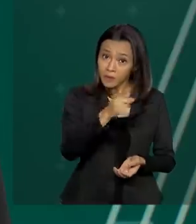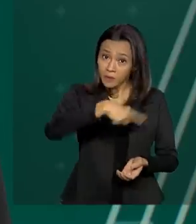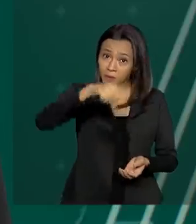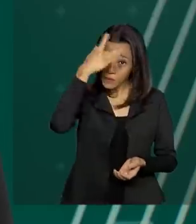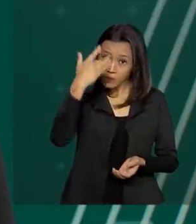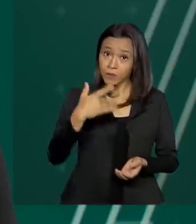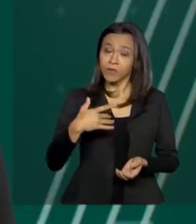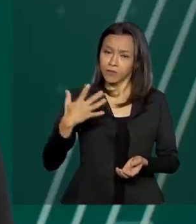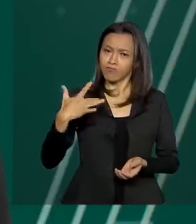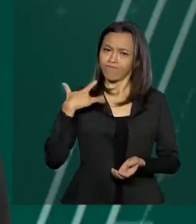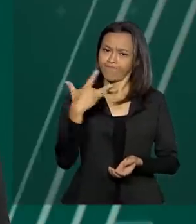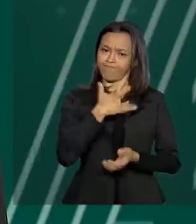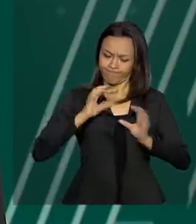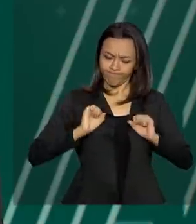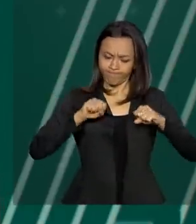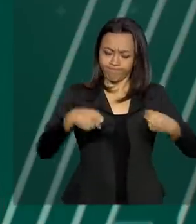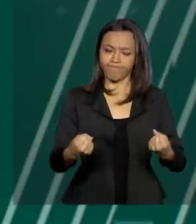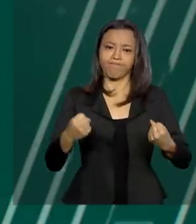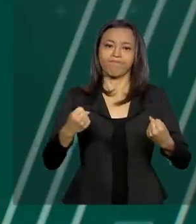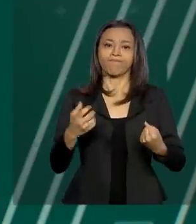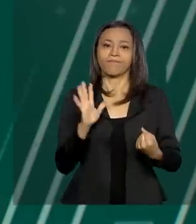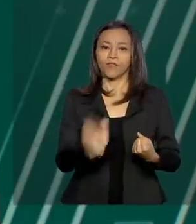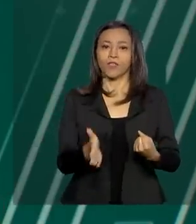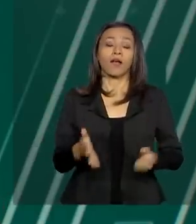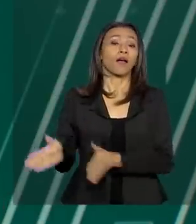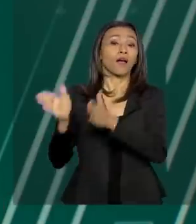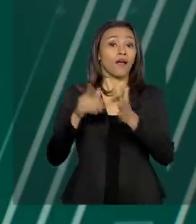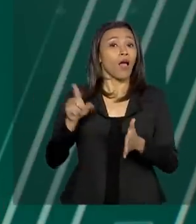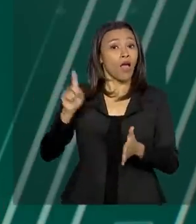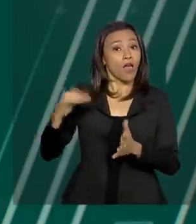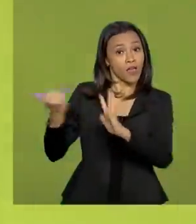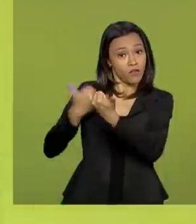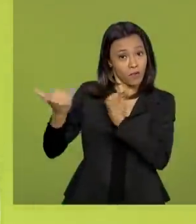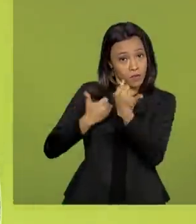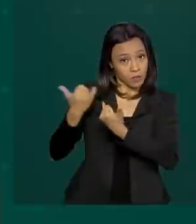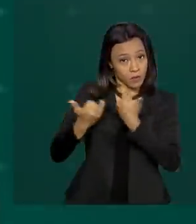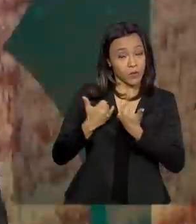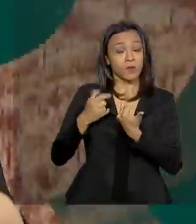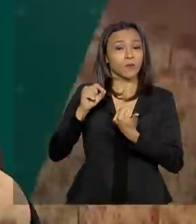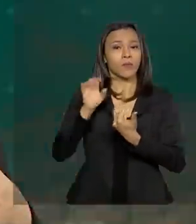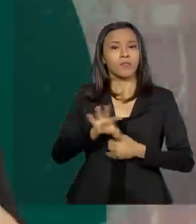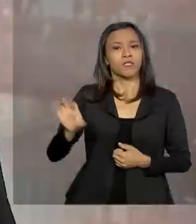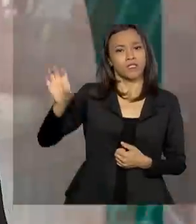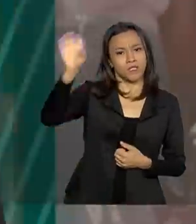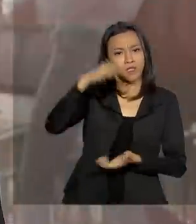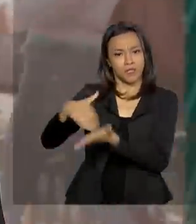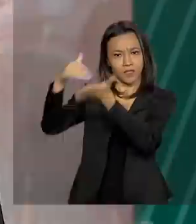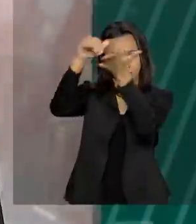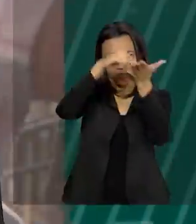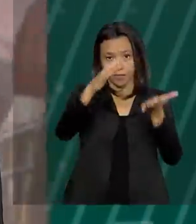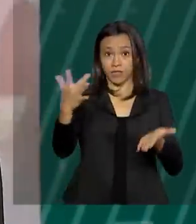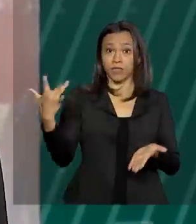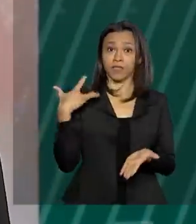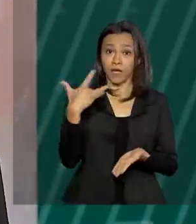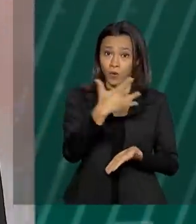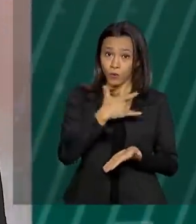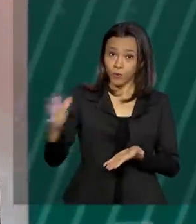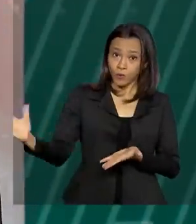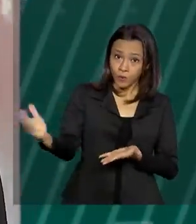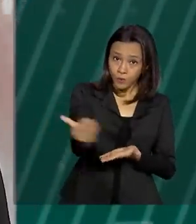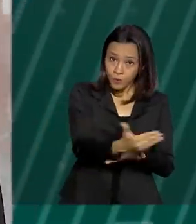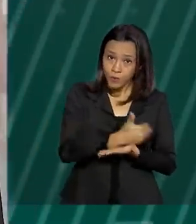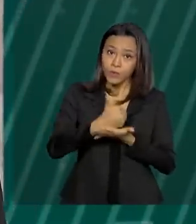coronavírus. Segundo informações repassadas pelas Secretarias Estaduais de Saúde ao Ministério da Saúde, são